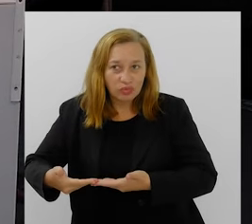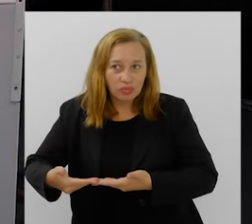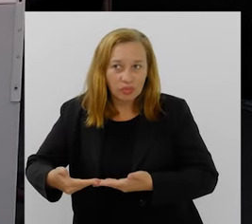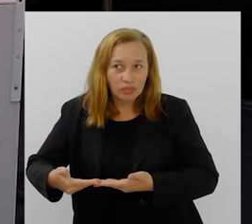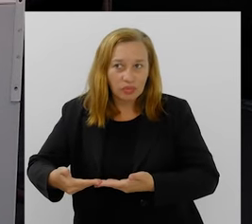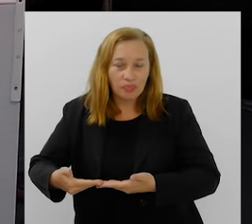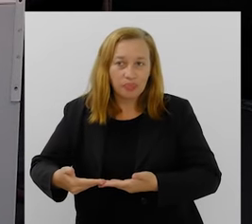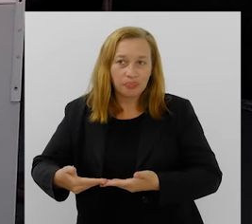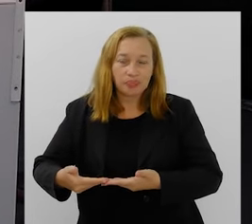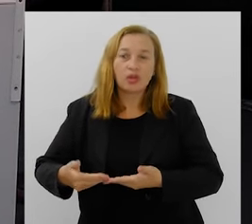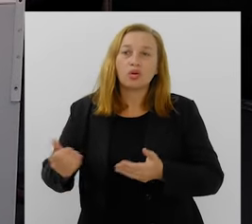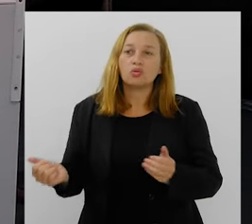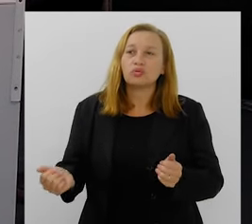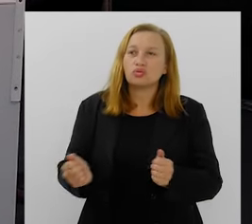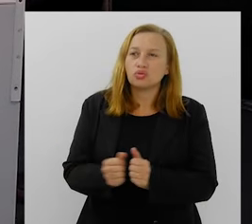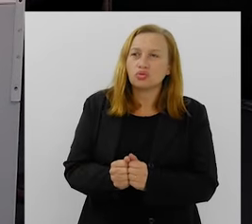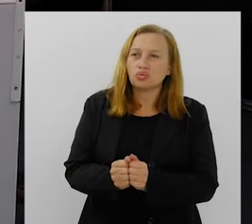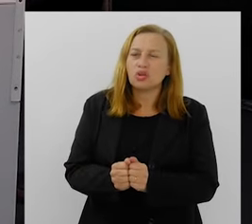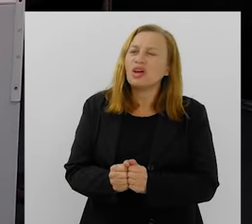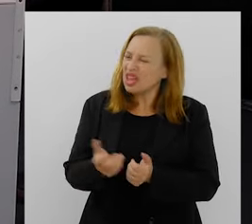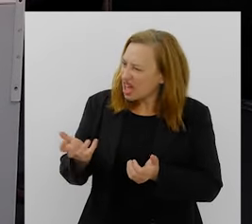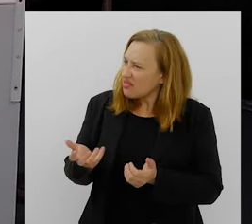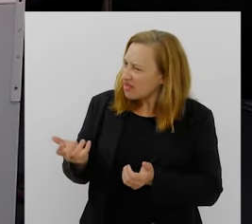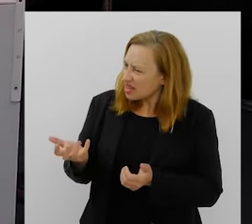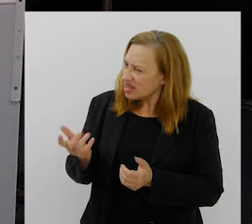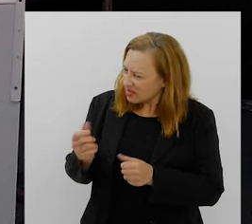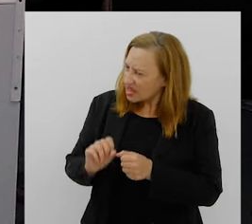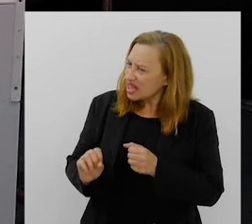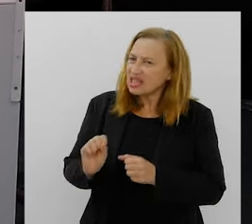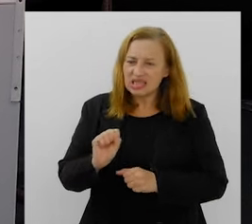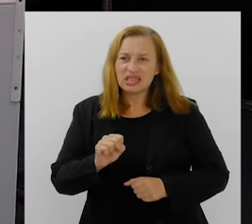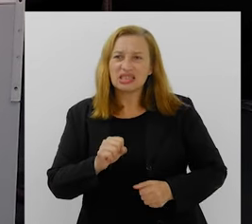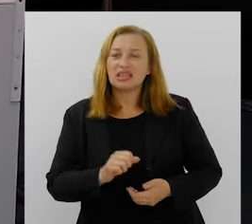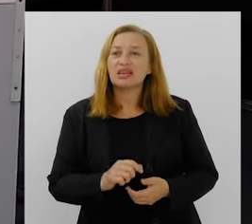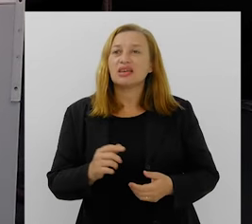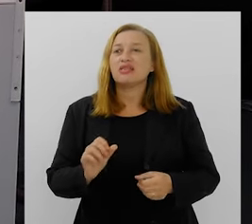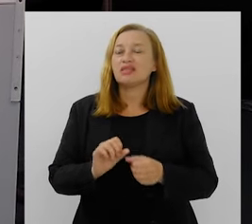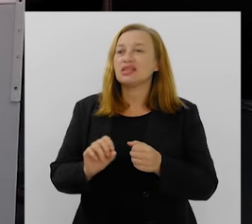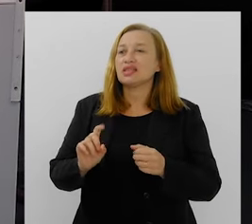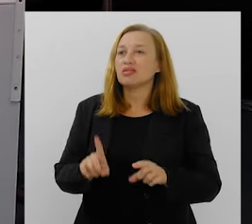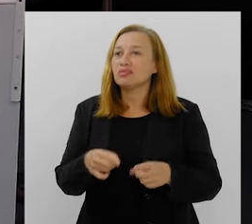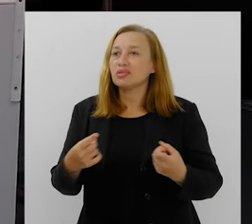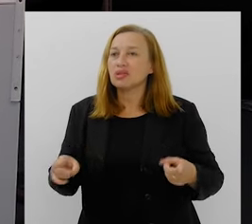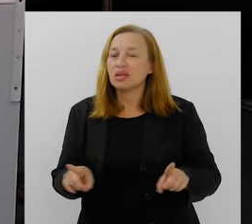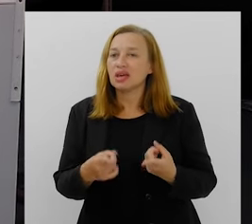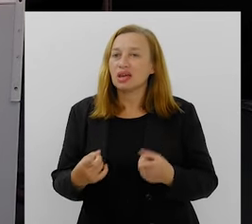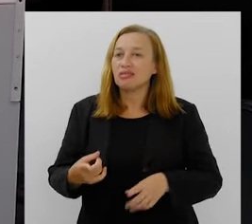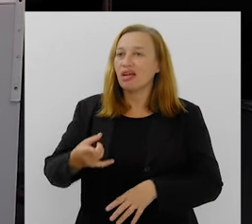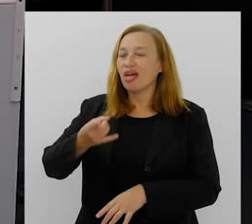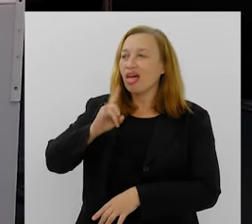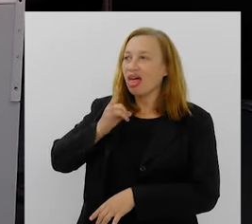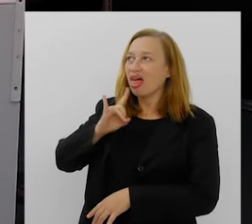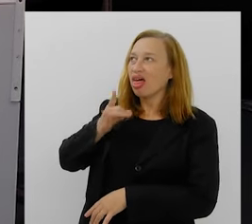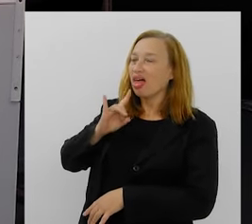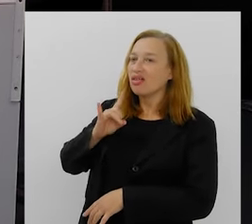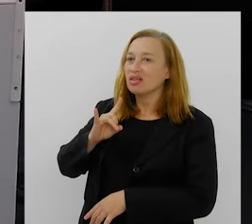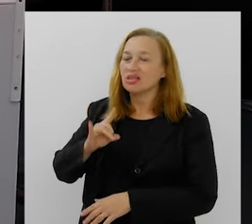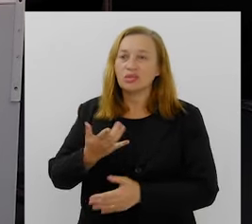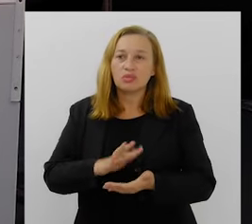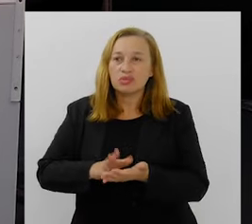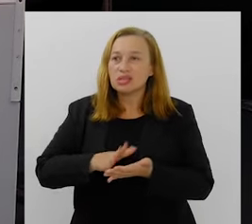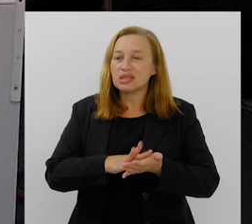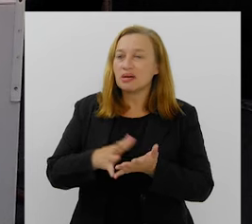junto com o Sérgio Costa. Você quer fazer? Eu ah, faço. E aí fizemos o enredo da cachaça, né? Foi. Um samba